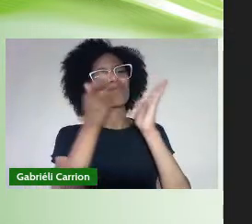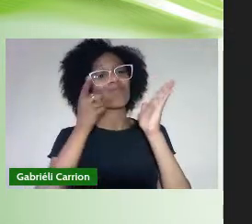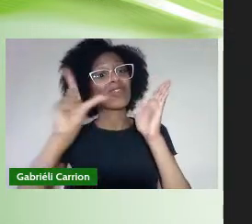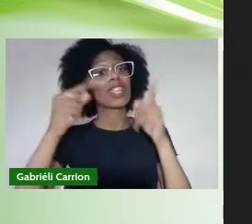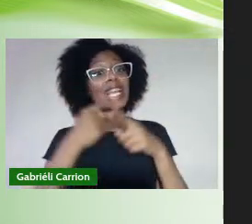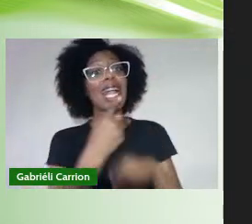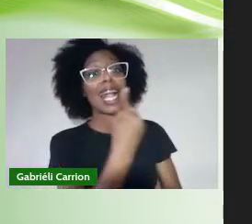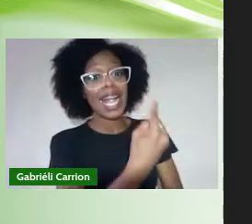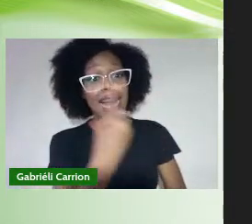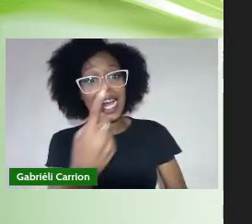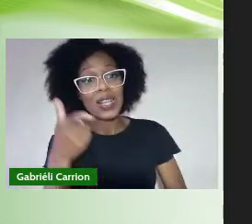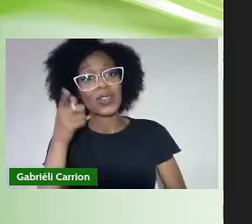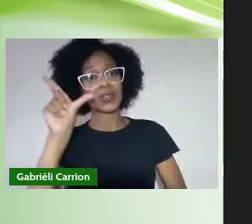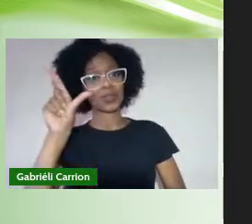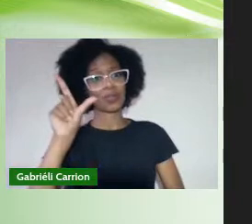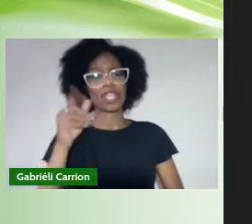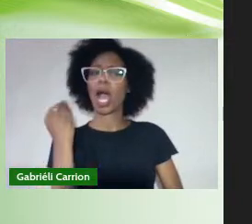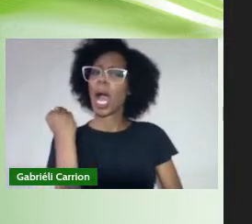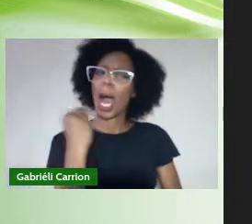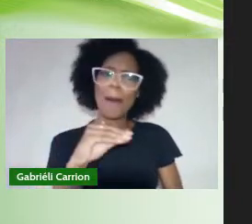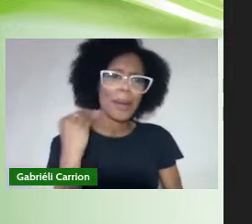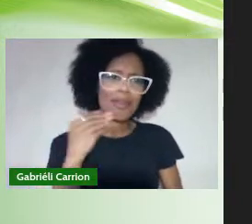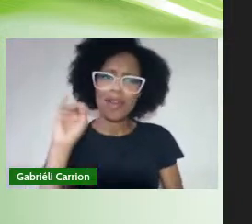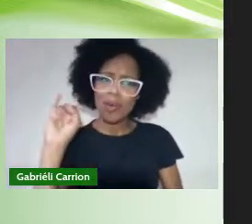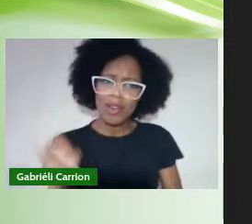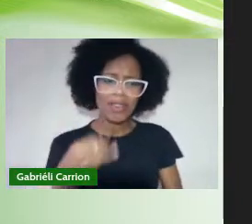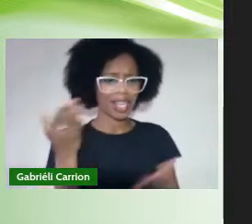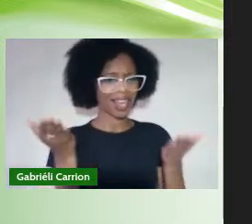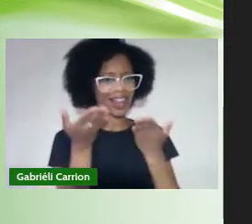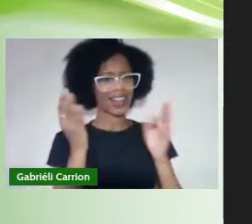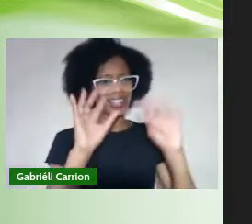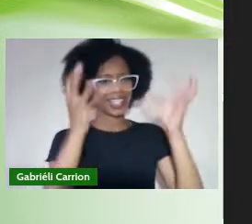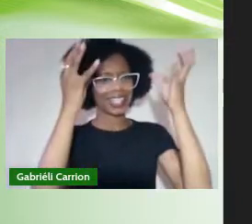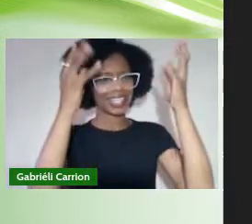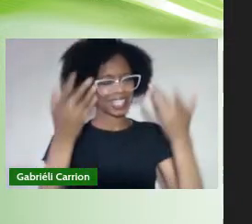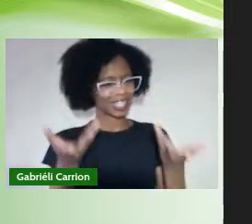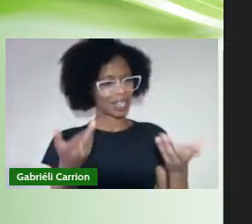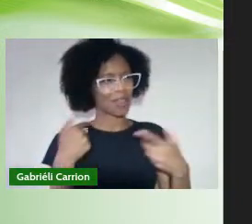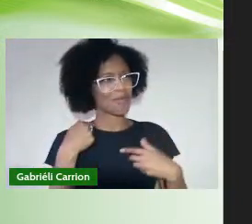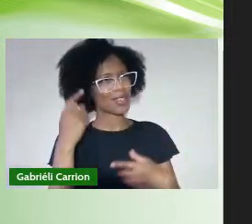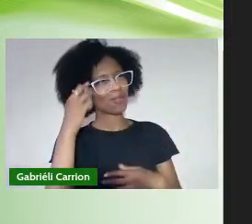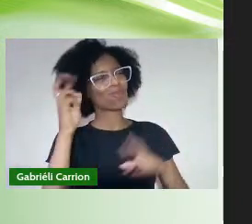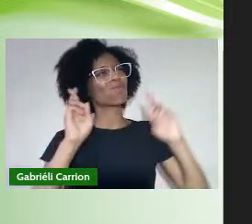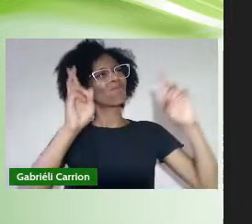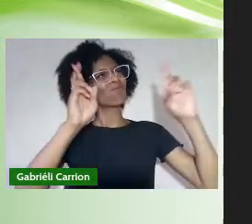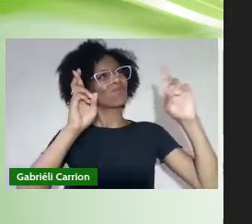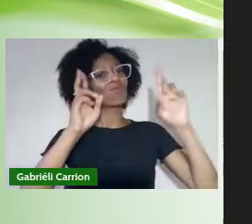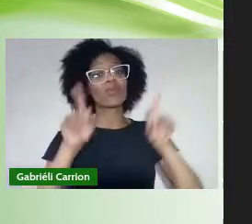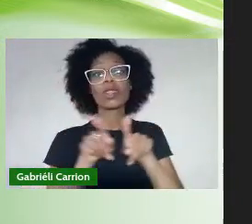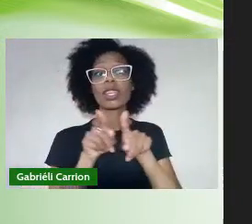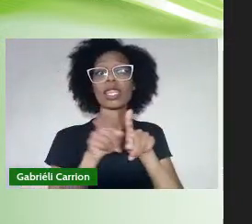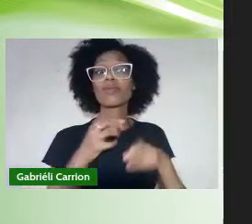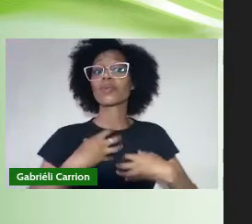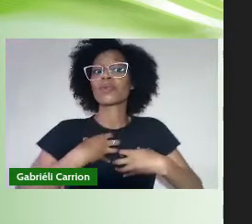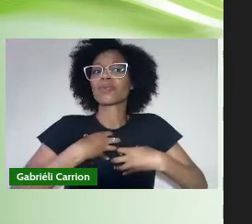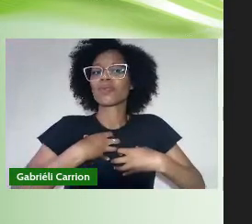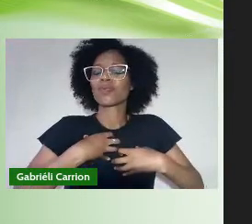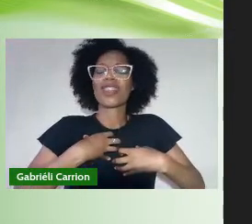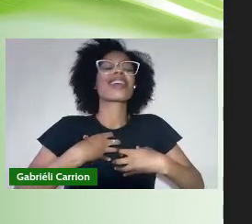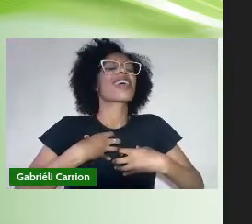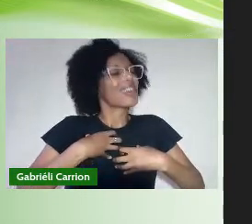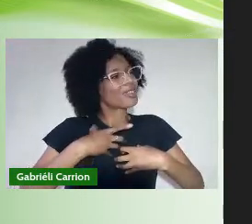Aproveitem ao máximo Esse jubilo Esse sopro de esperança E sensação De realização Que